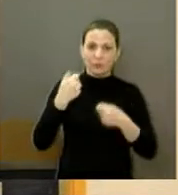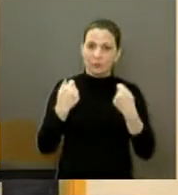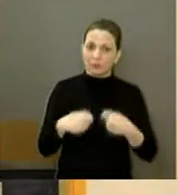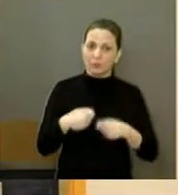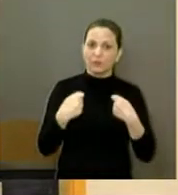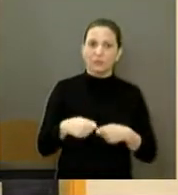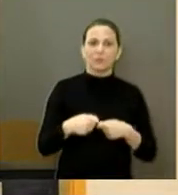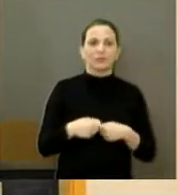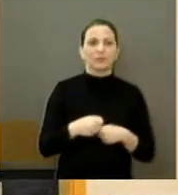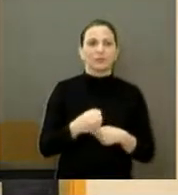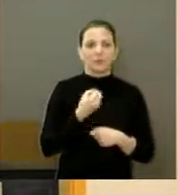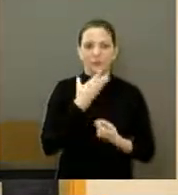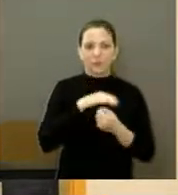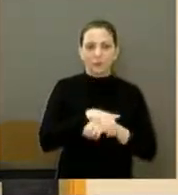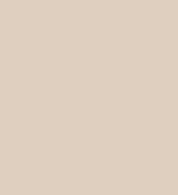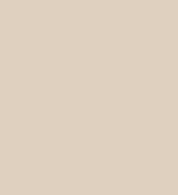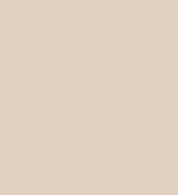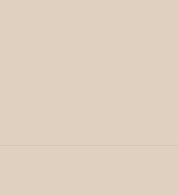necessita. Boa noite a todos.